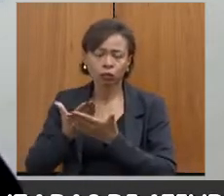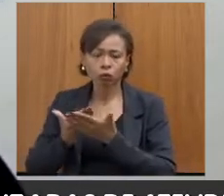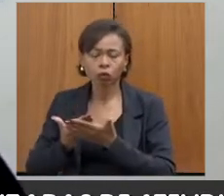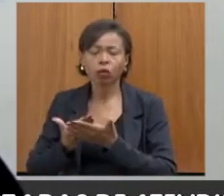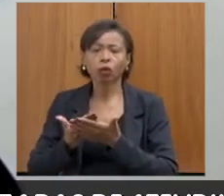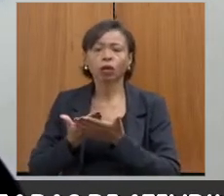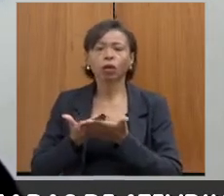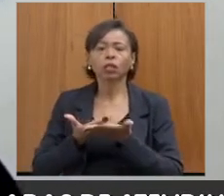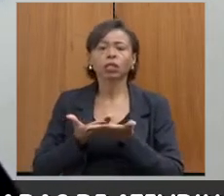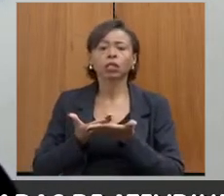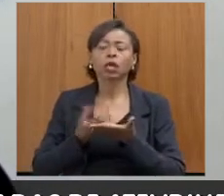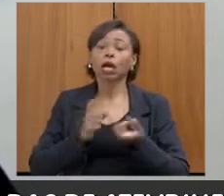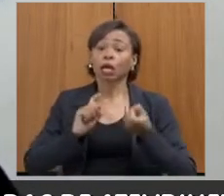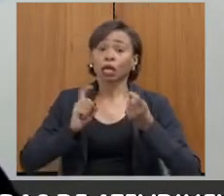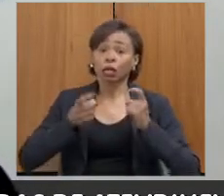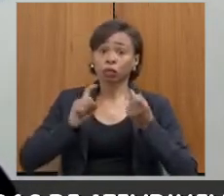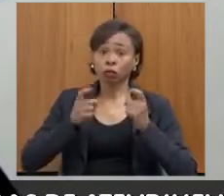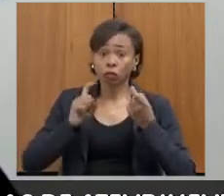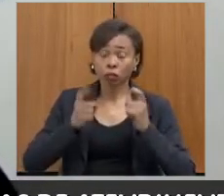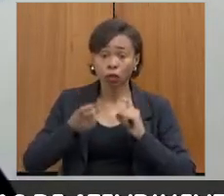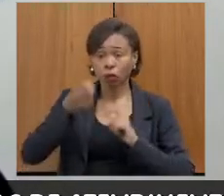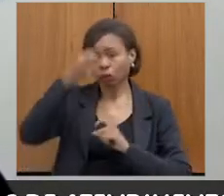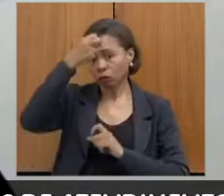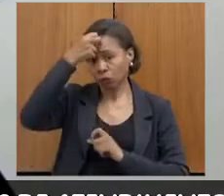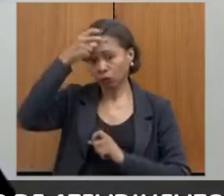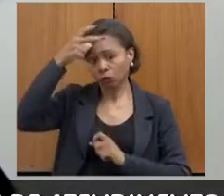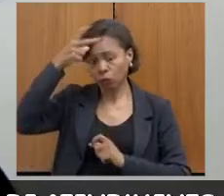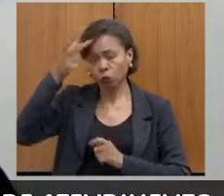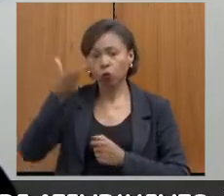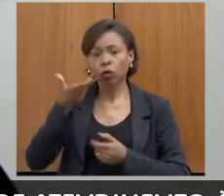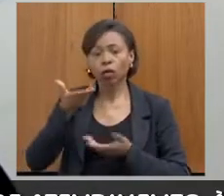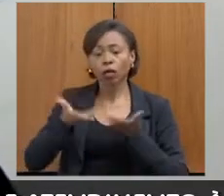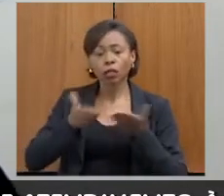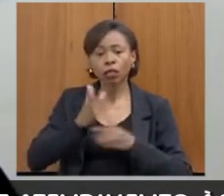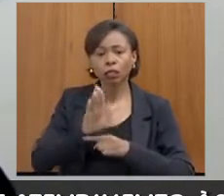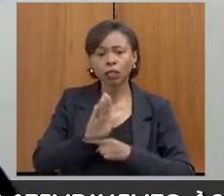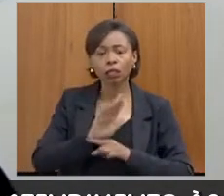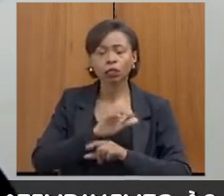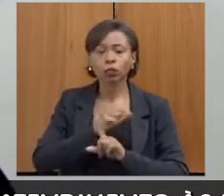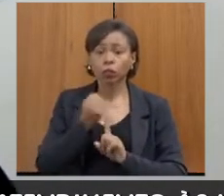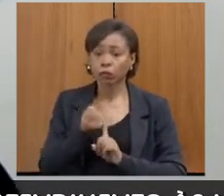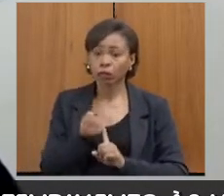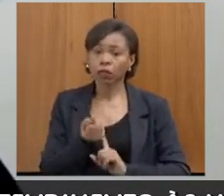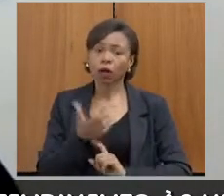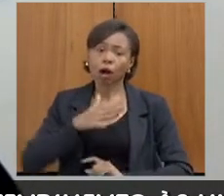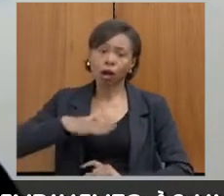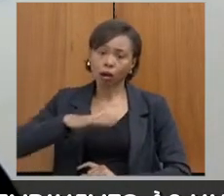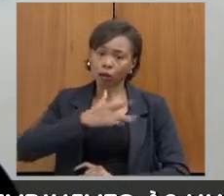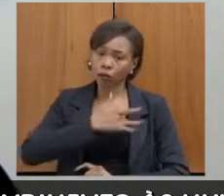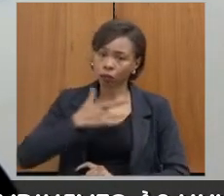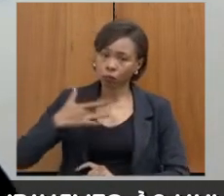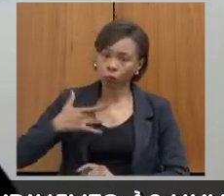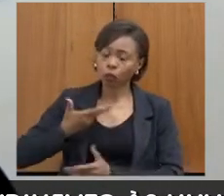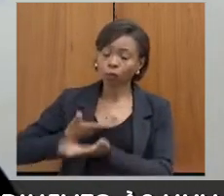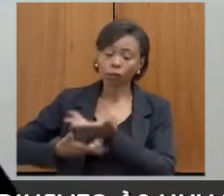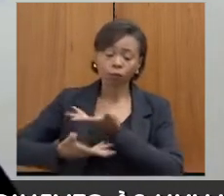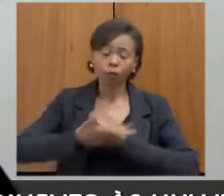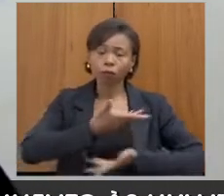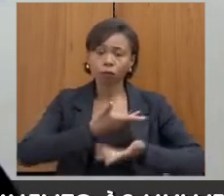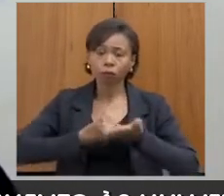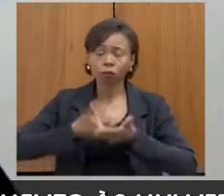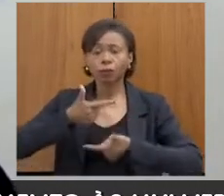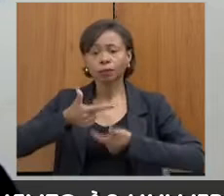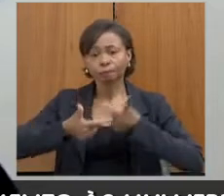nas reuniões que tem com o pessoal da prefeitura, assistência social, saúde. É um trabalho em conjunto para tentar